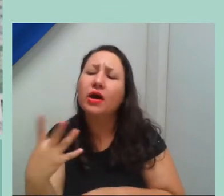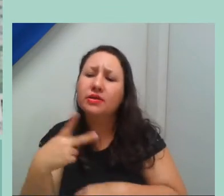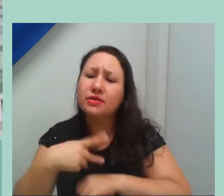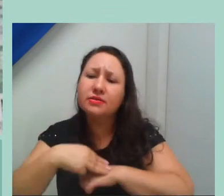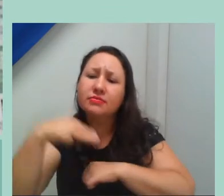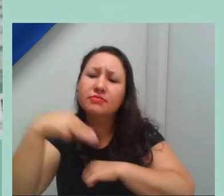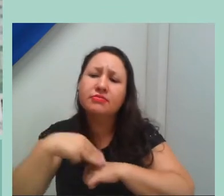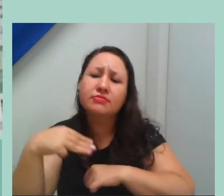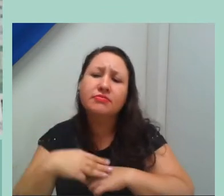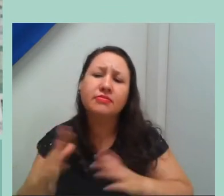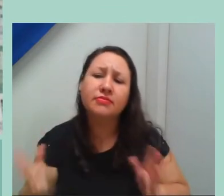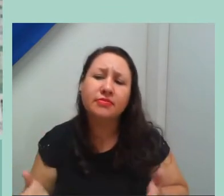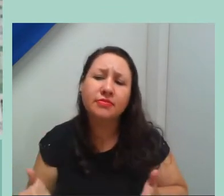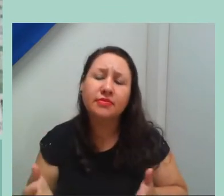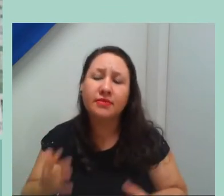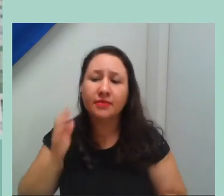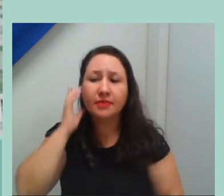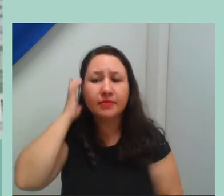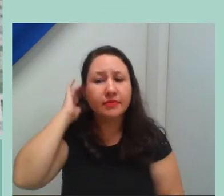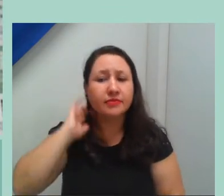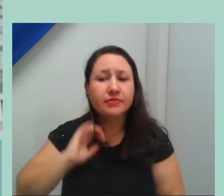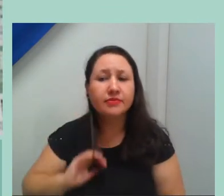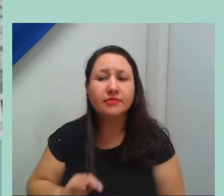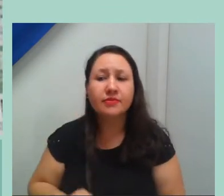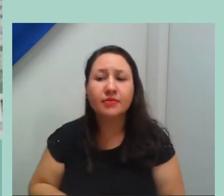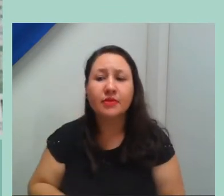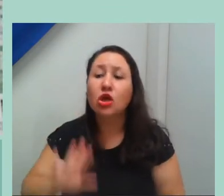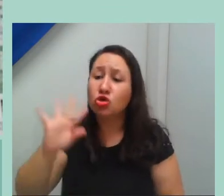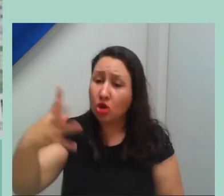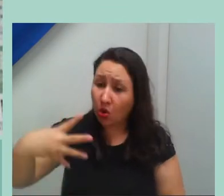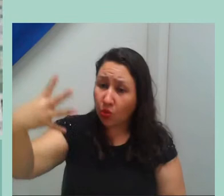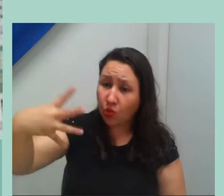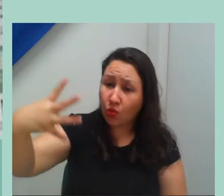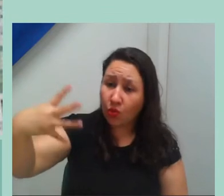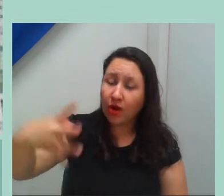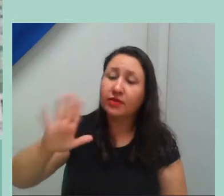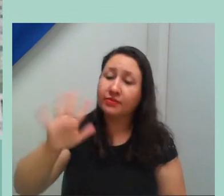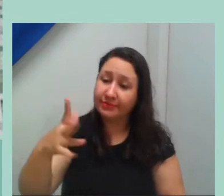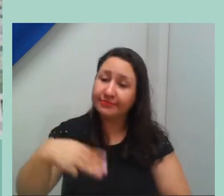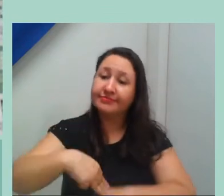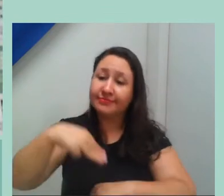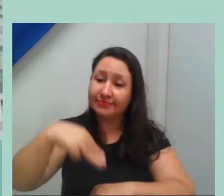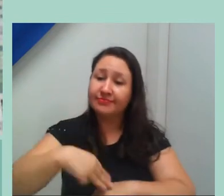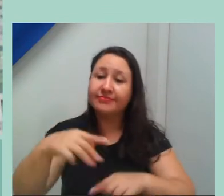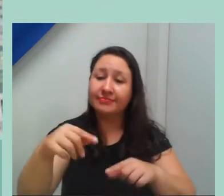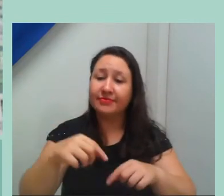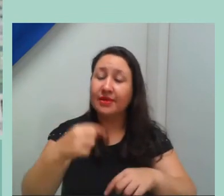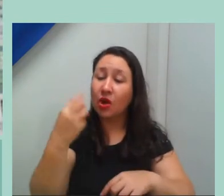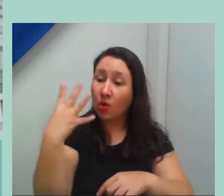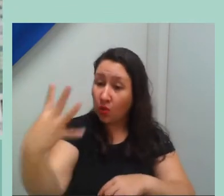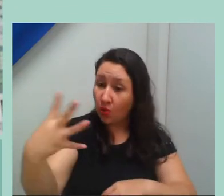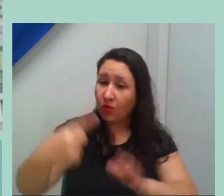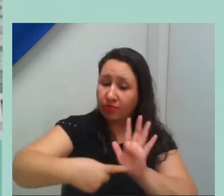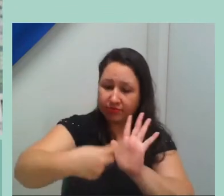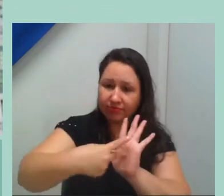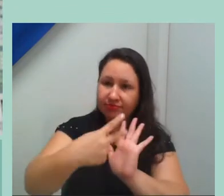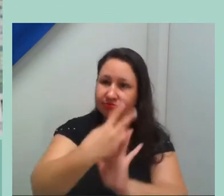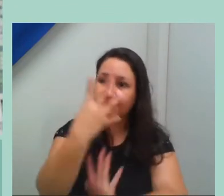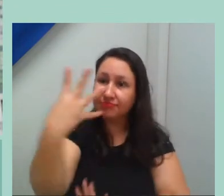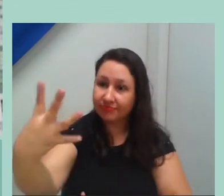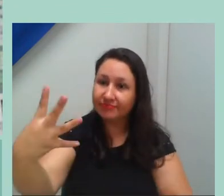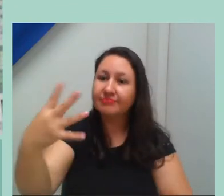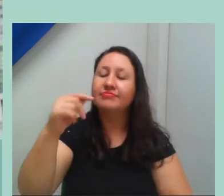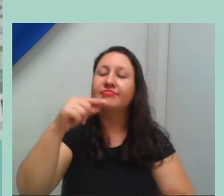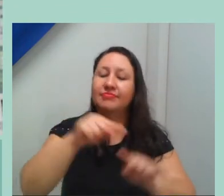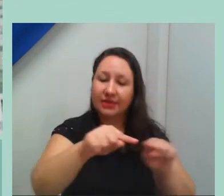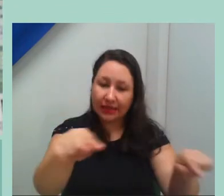O Prof. EPT, nós já estamos na quarta turma, né? Ainda estamos na quarta turma ainda, né? Então, é muito jovem